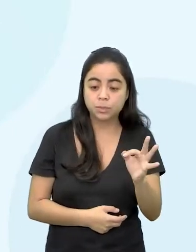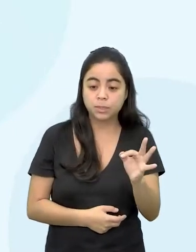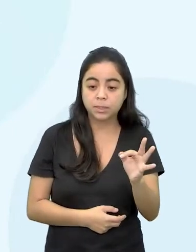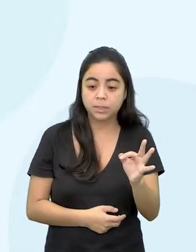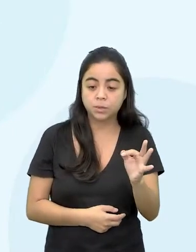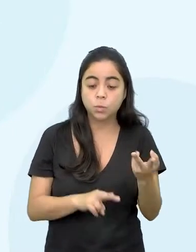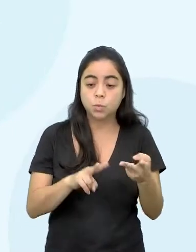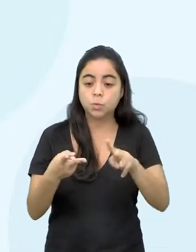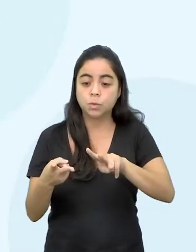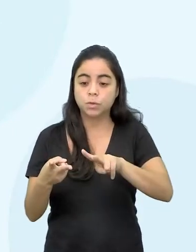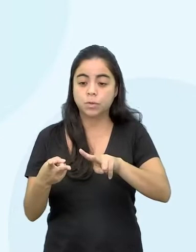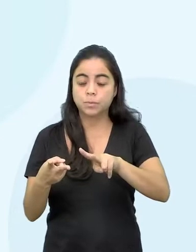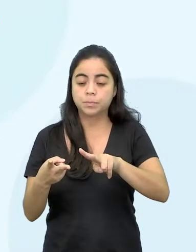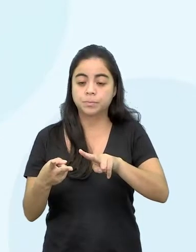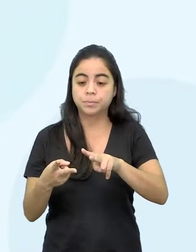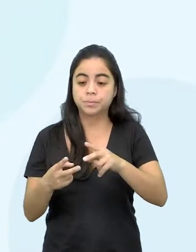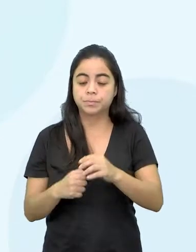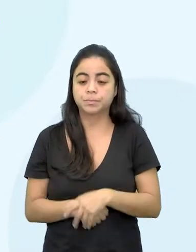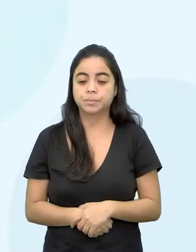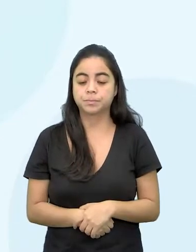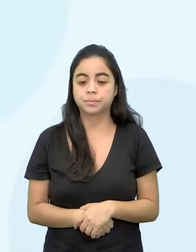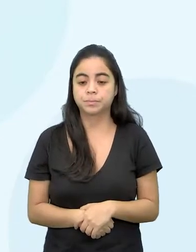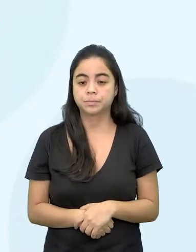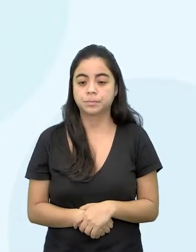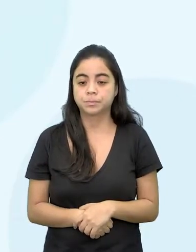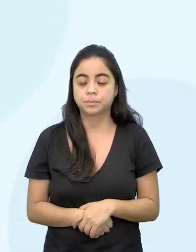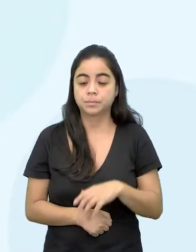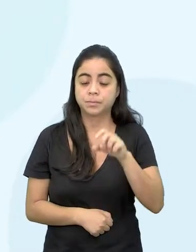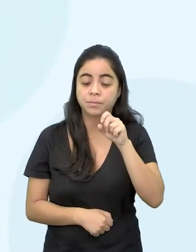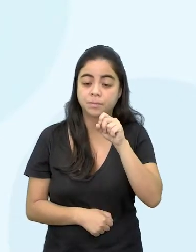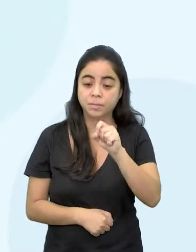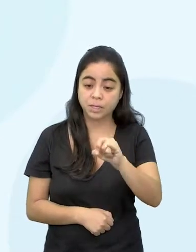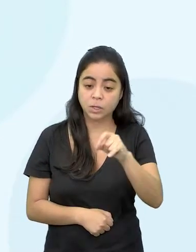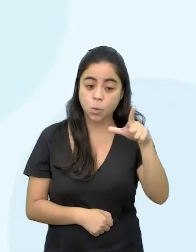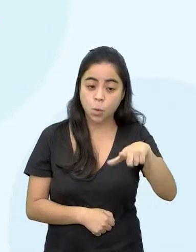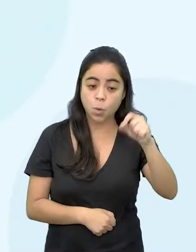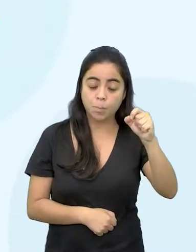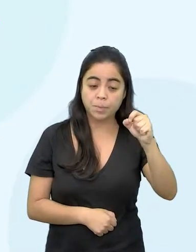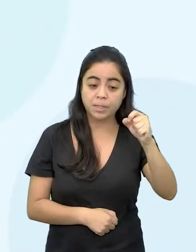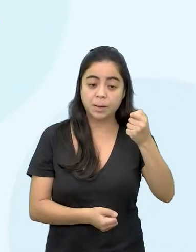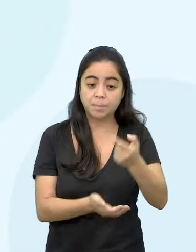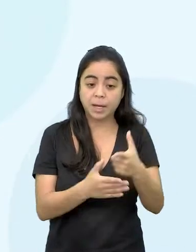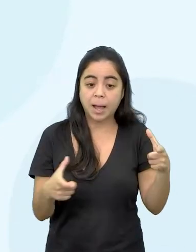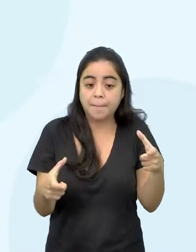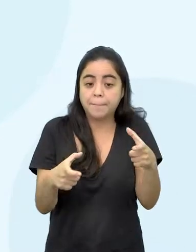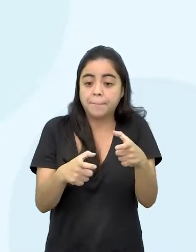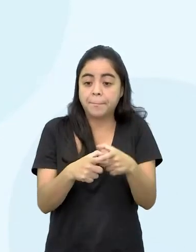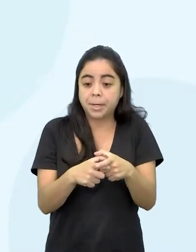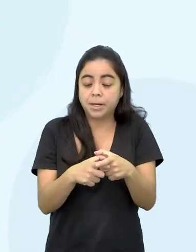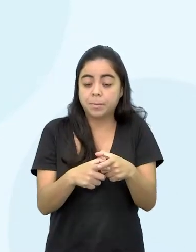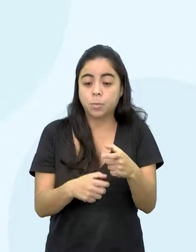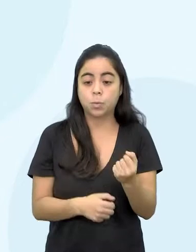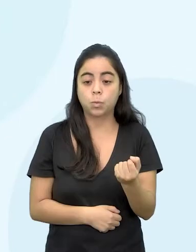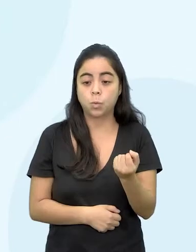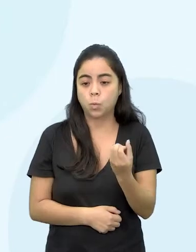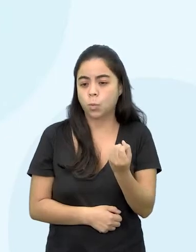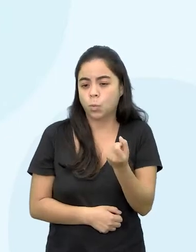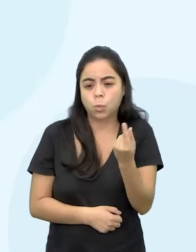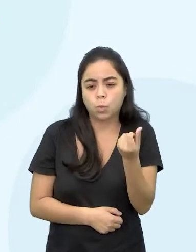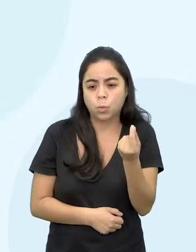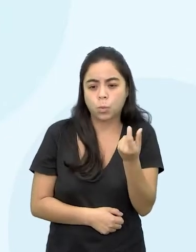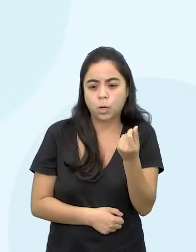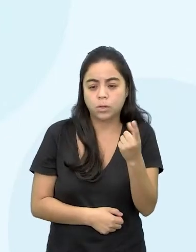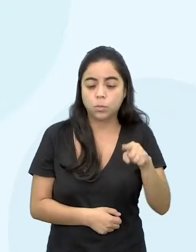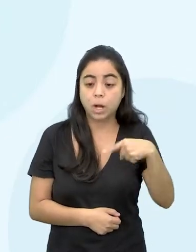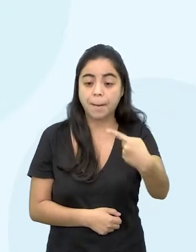número decimal para a gente multiplicar. E se ela optar pelo pagamento mínimo, qual será o valor da